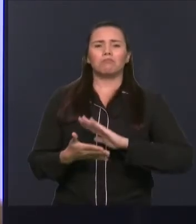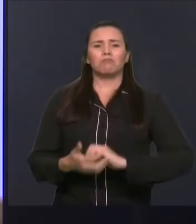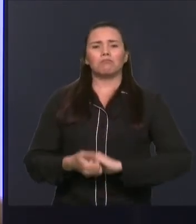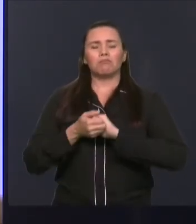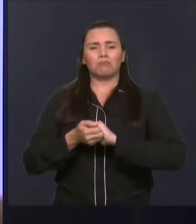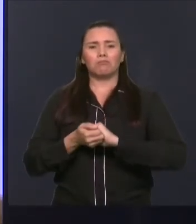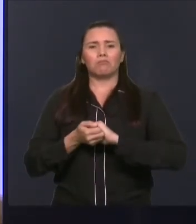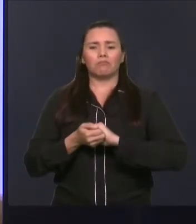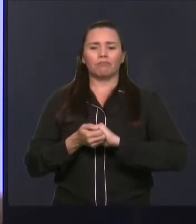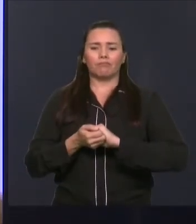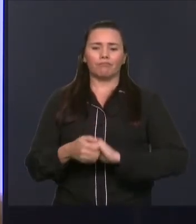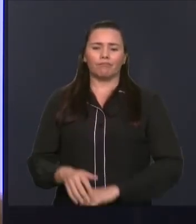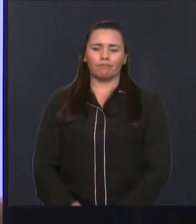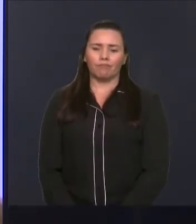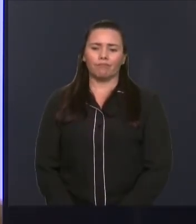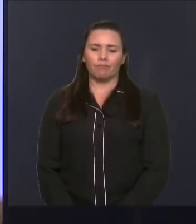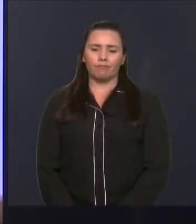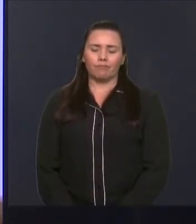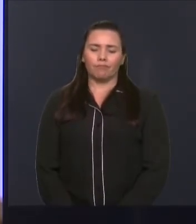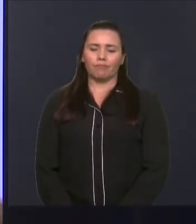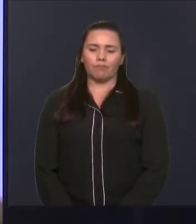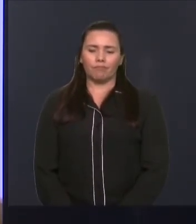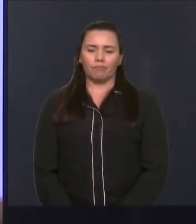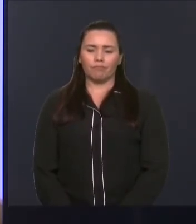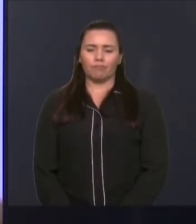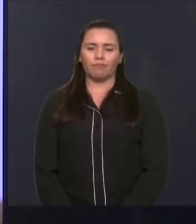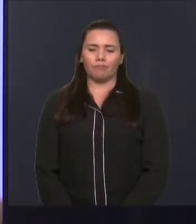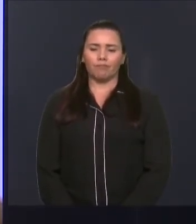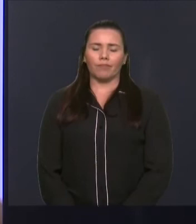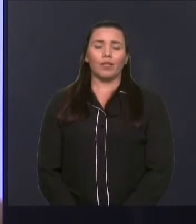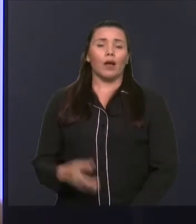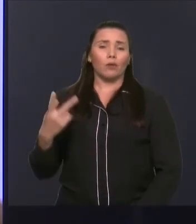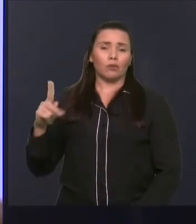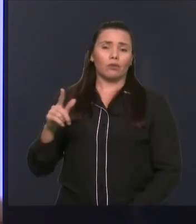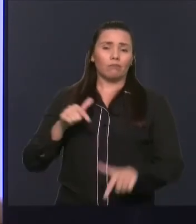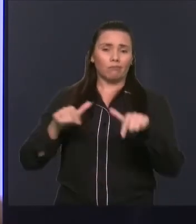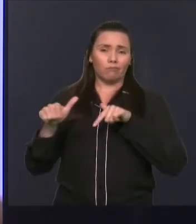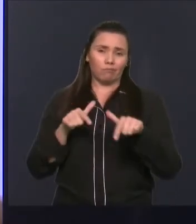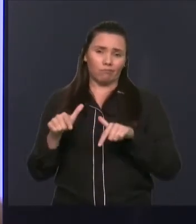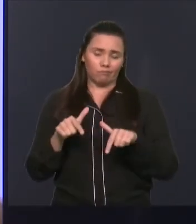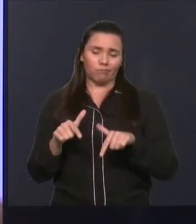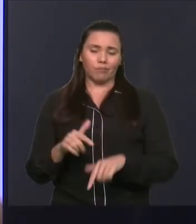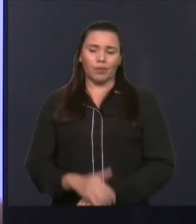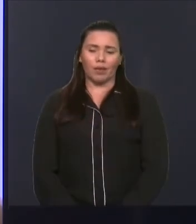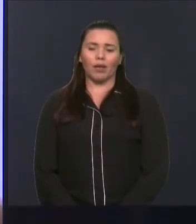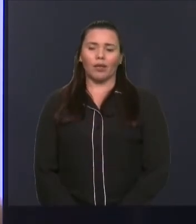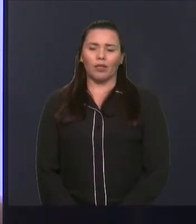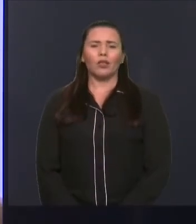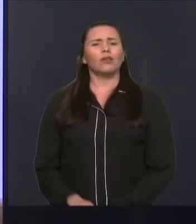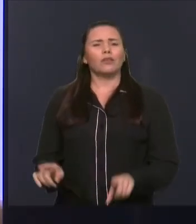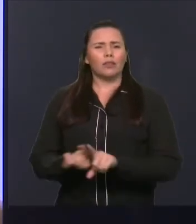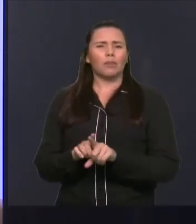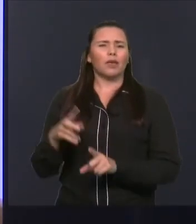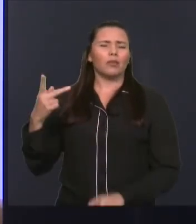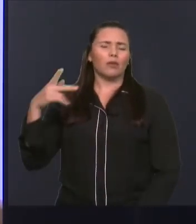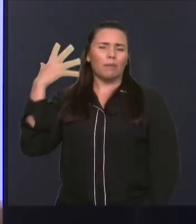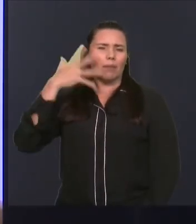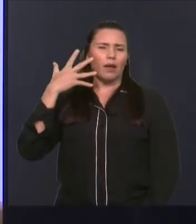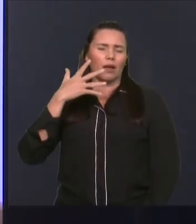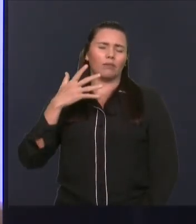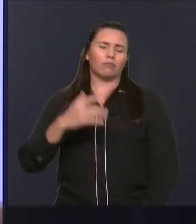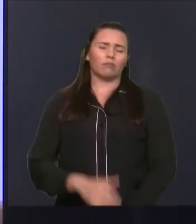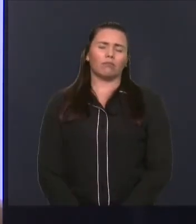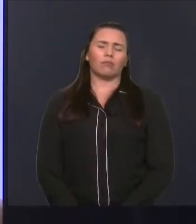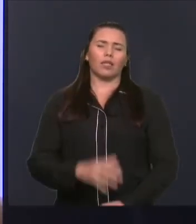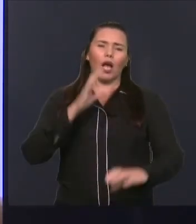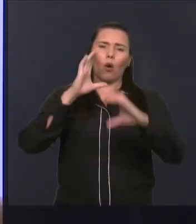desse momento aqui da nossa casa, as intervenções que ele tem feito através dos meios de comunicação, da Globo News, da Globo